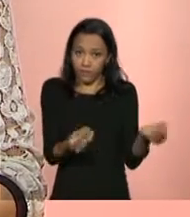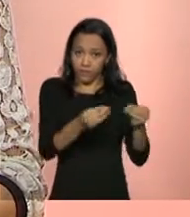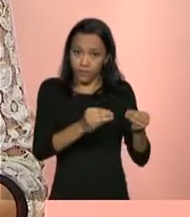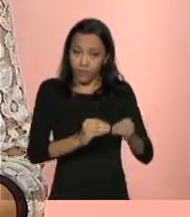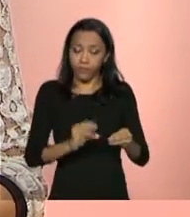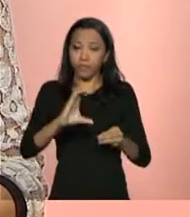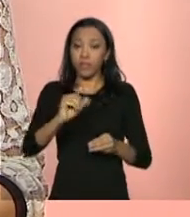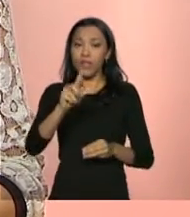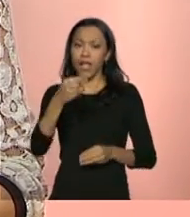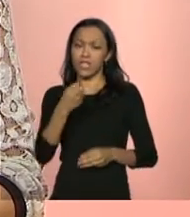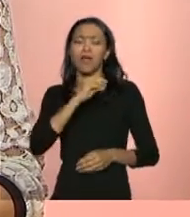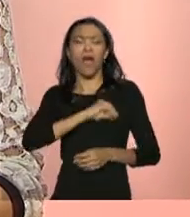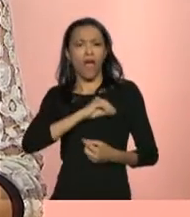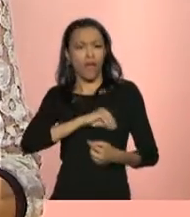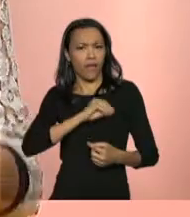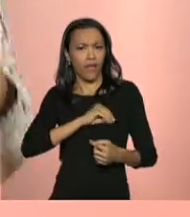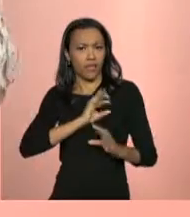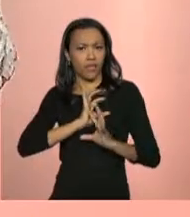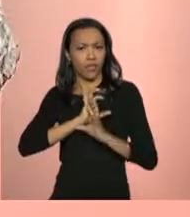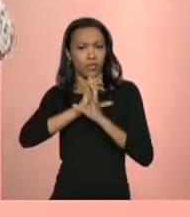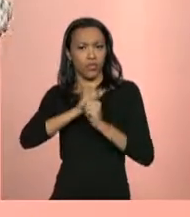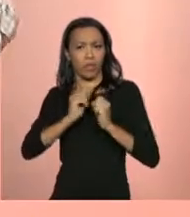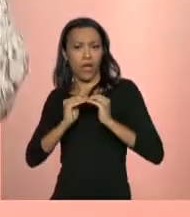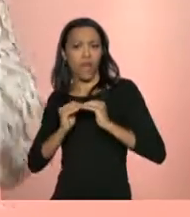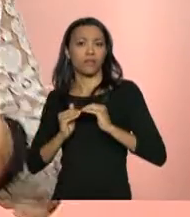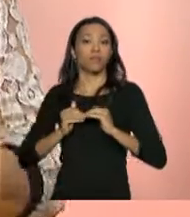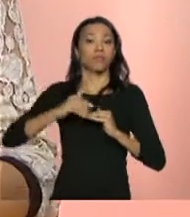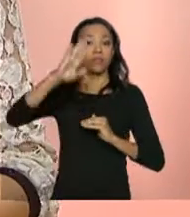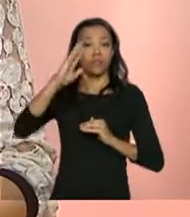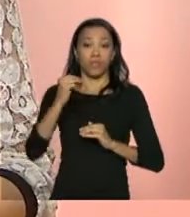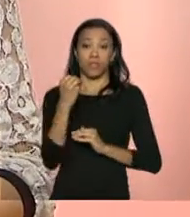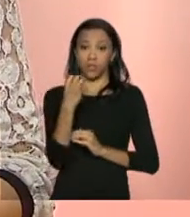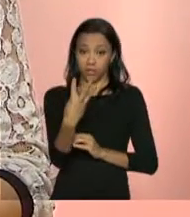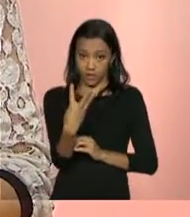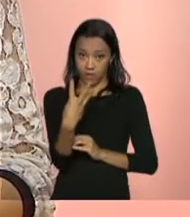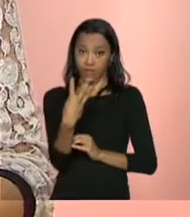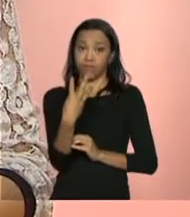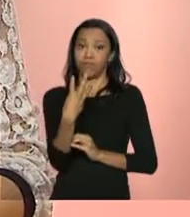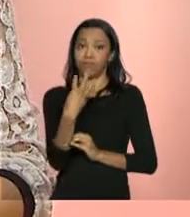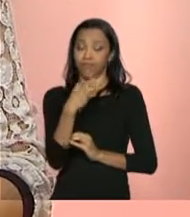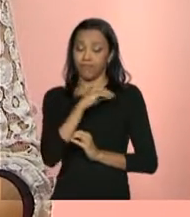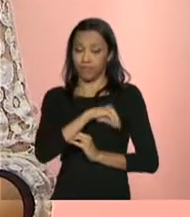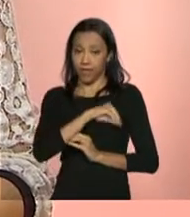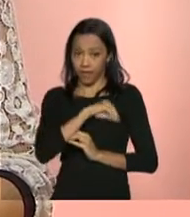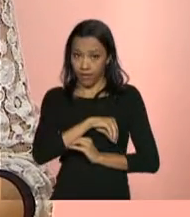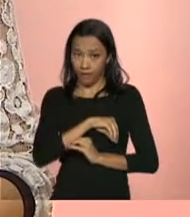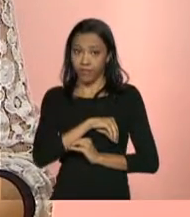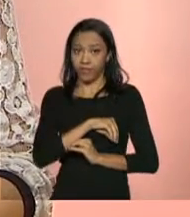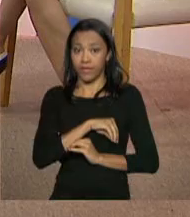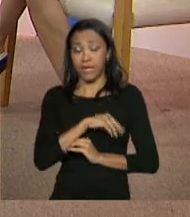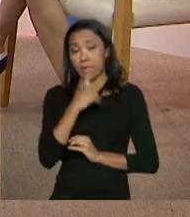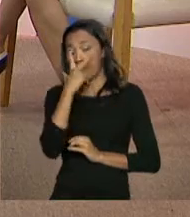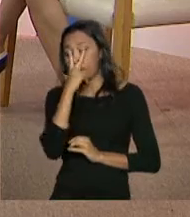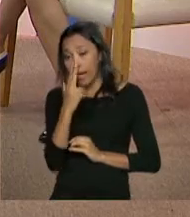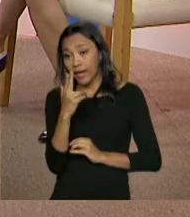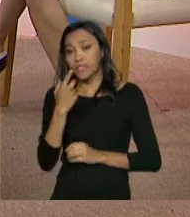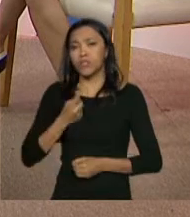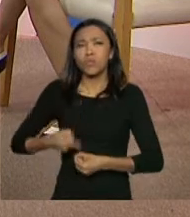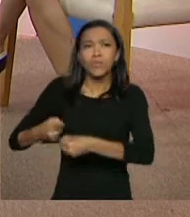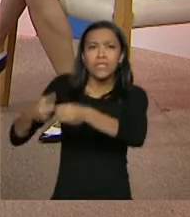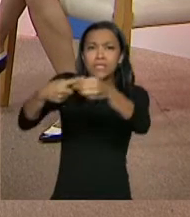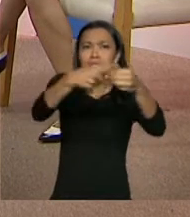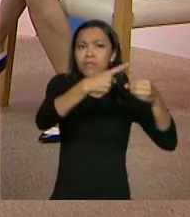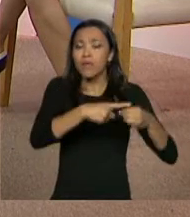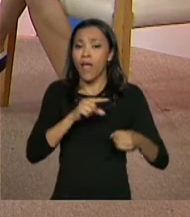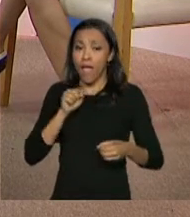tenham renda familiar total superior a três salários mínimos? É que no entendimento de muitos municípios, essas